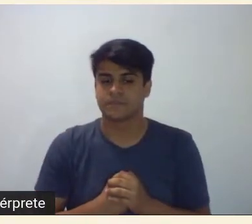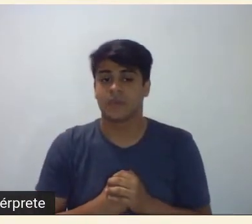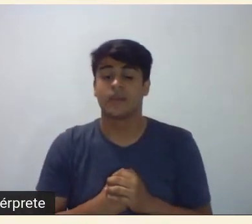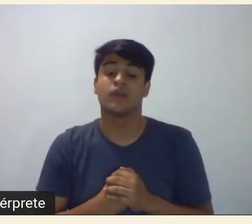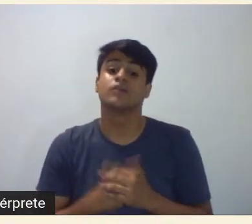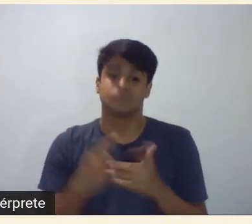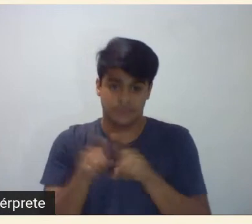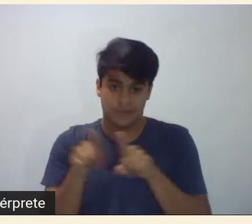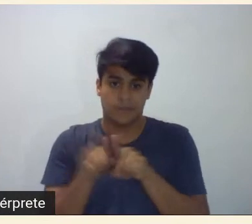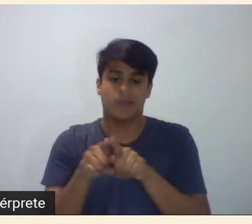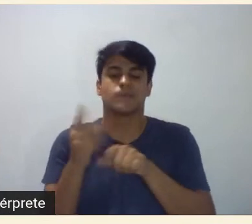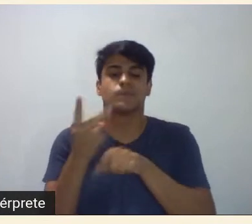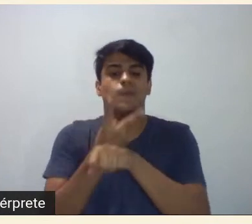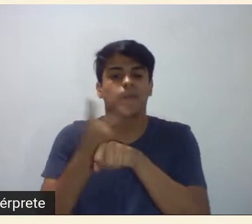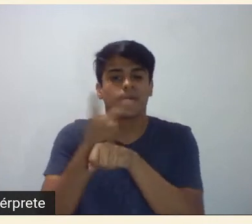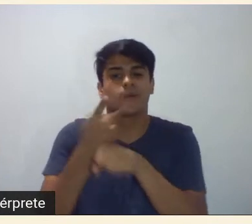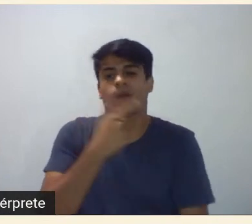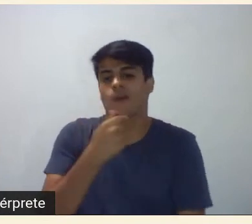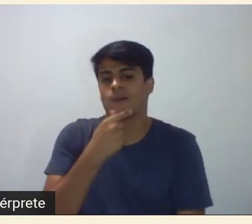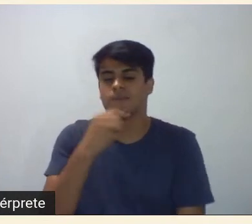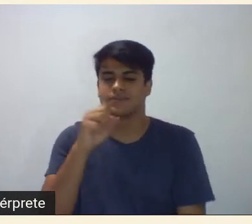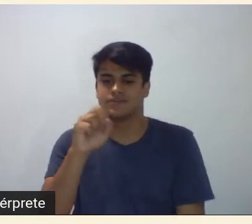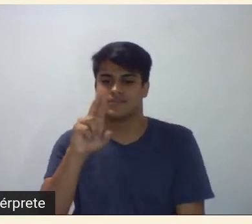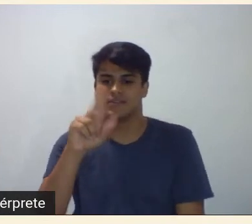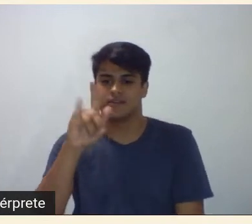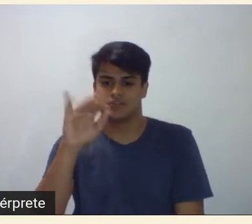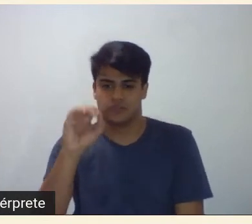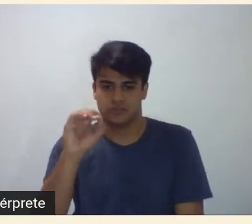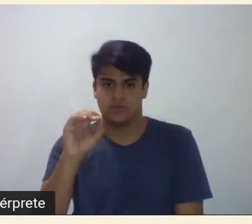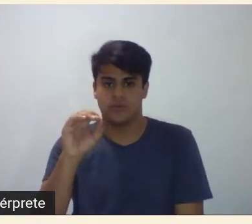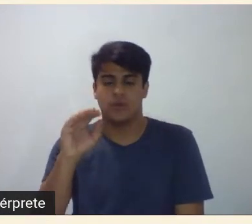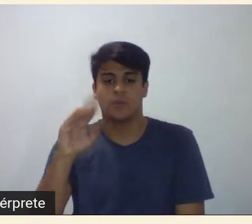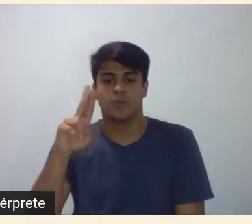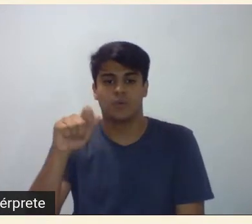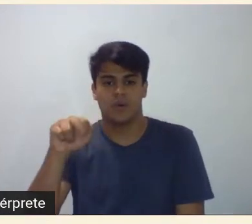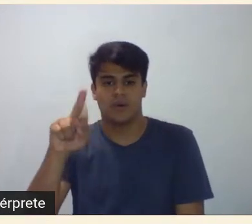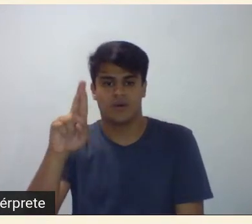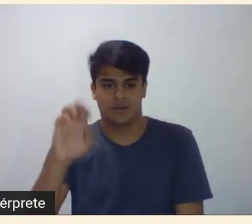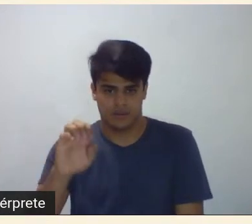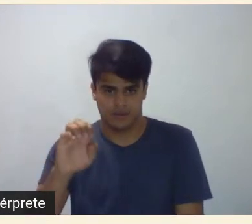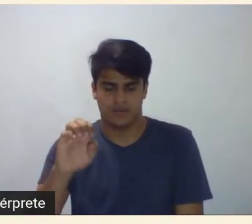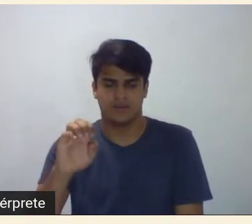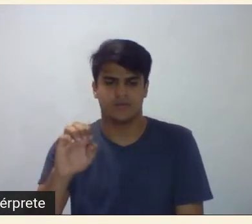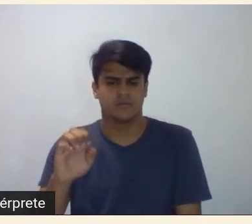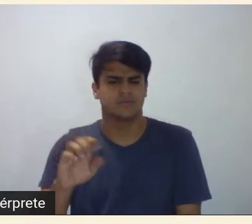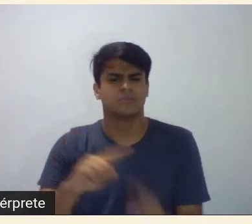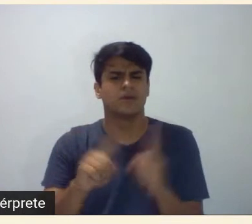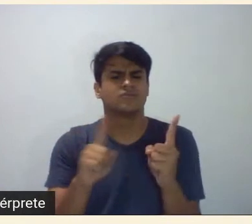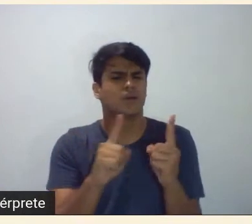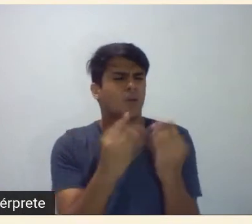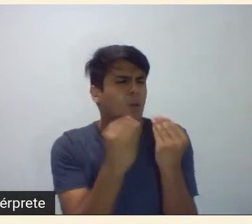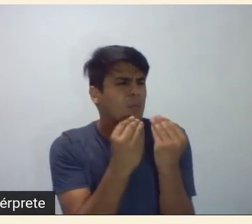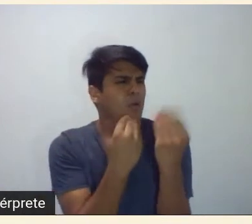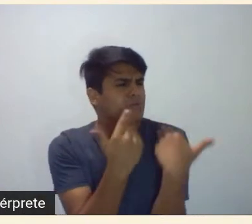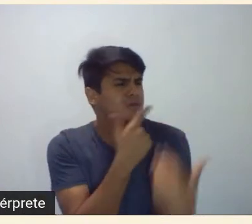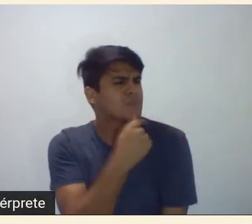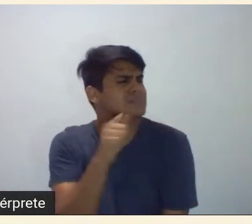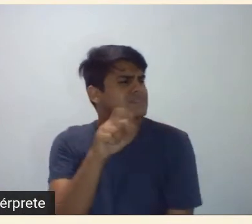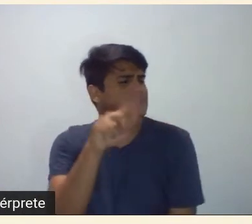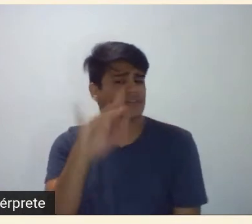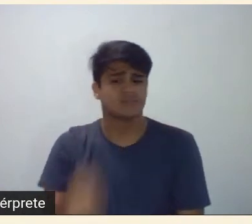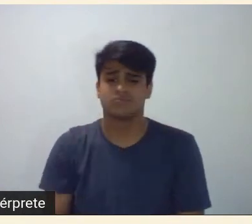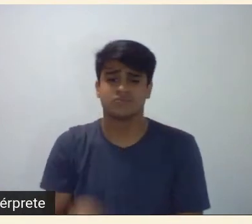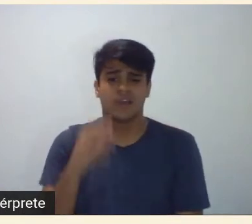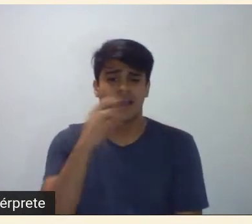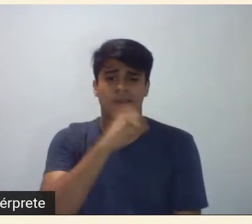procurei também o Sérgio Borgo de Holanda ora você pode perguntar como é que eu falava com o Sérgio Borgo de Holanda eu pegava o telefone